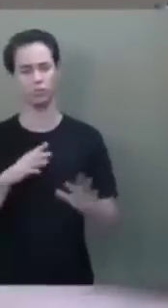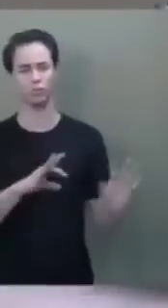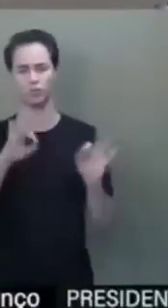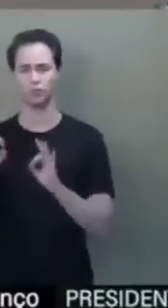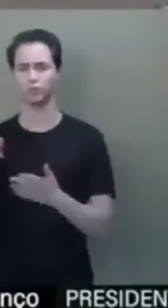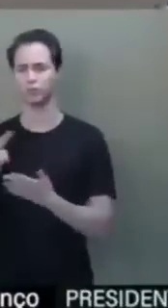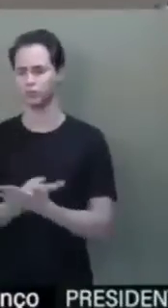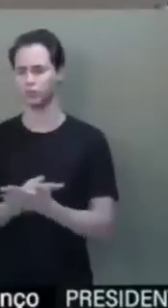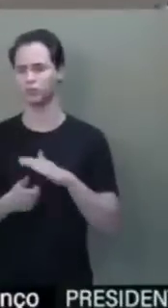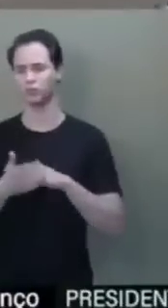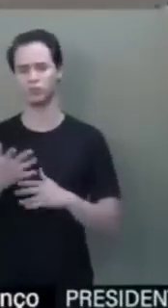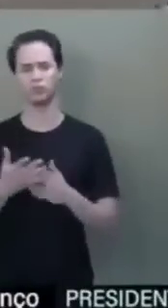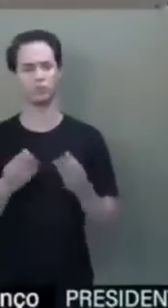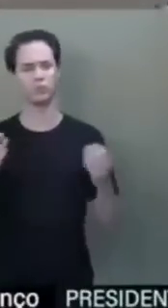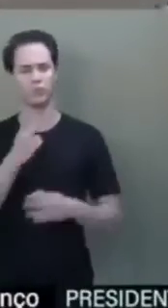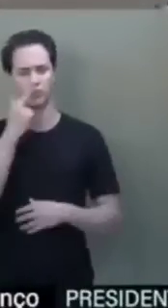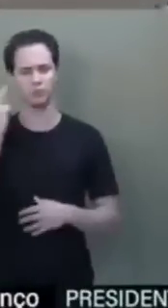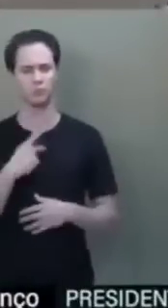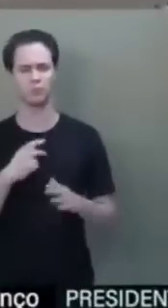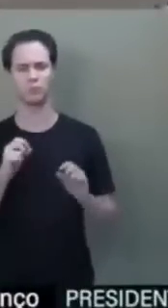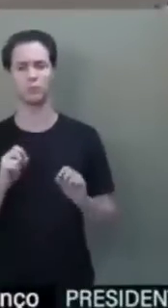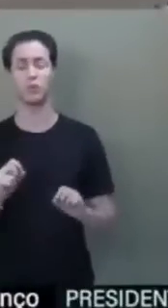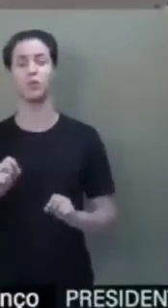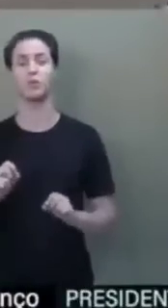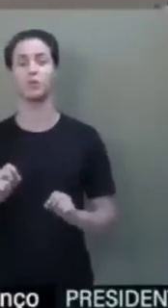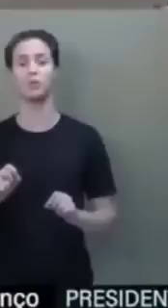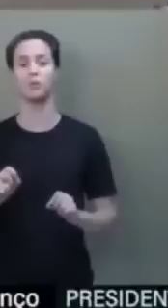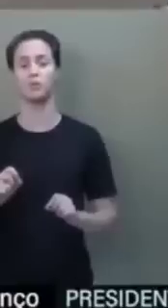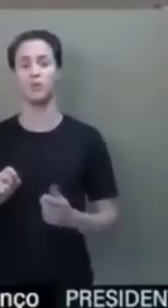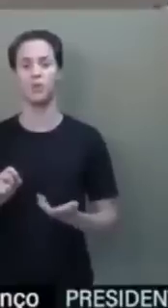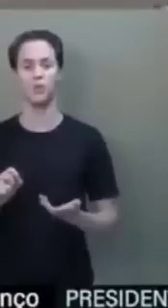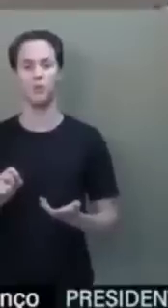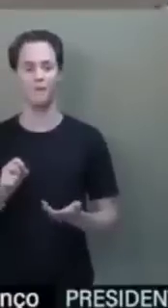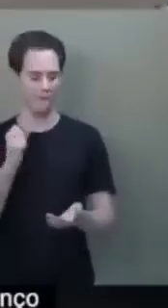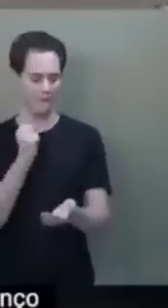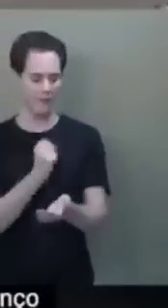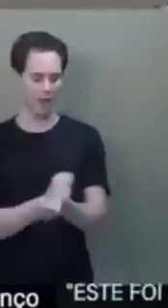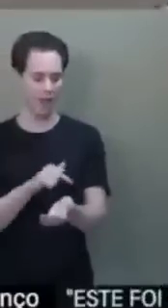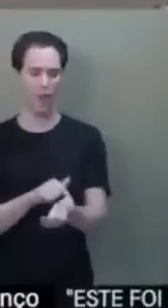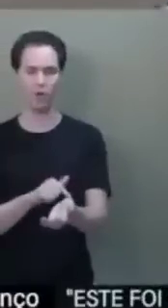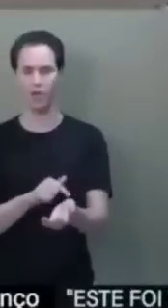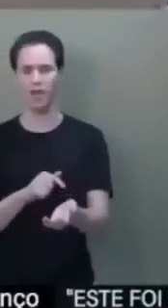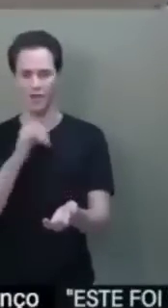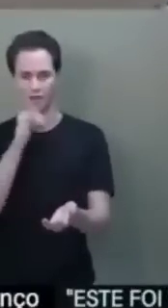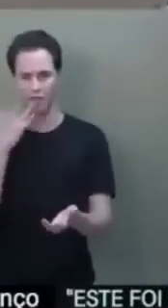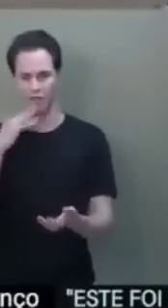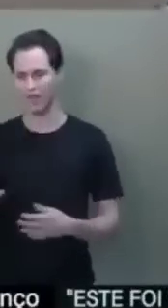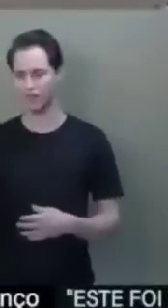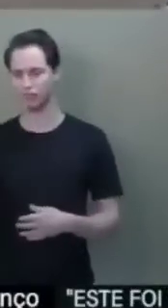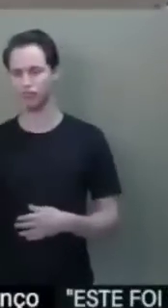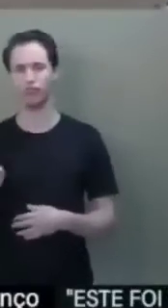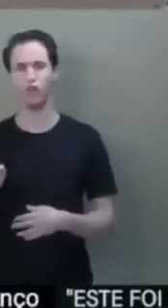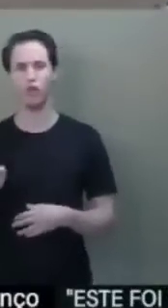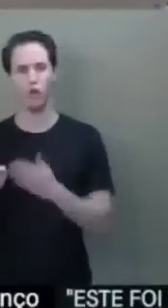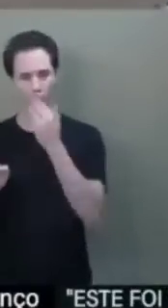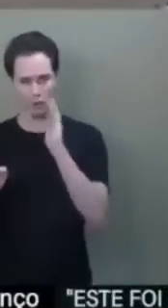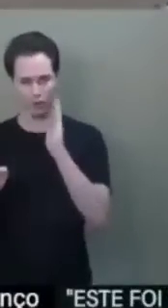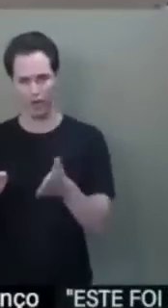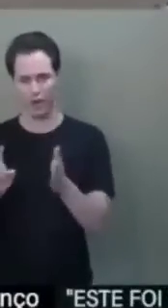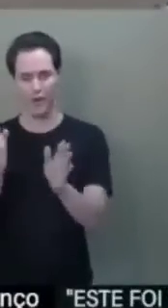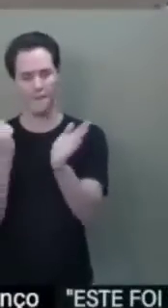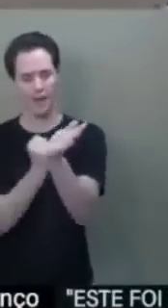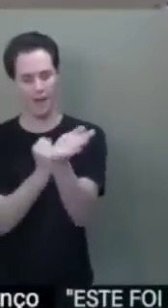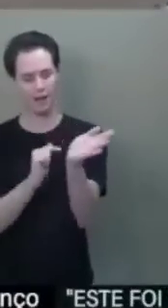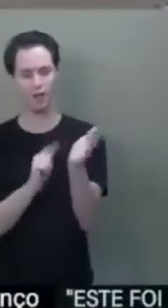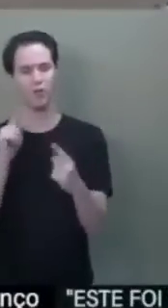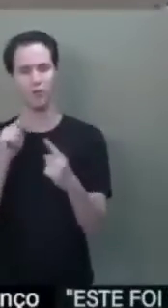de pessoas carimbando, o professor carimbando crianças que estavam merendando, para não merendar de novo. E vimos cenas de dividindo o ovo, pegando